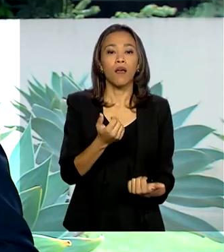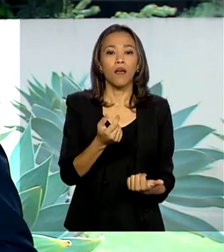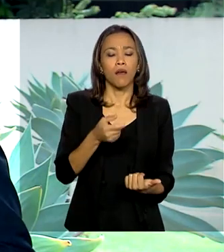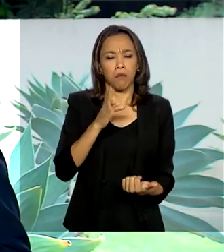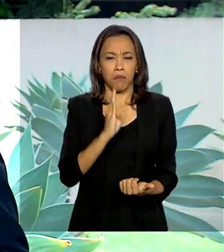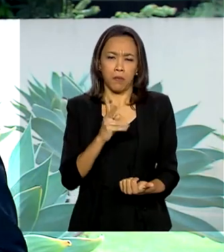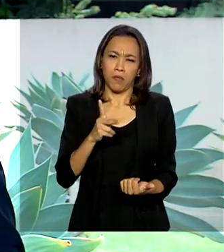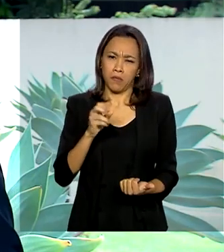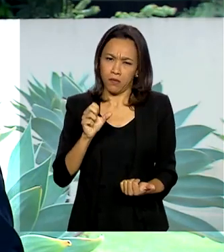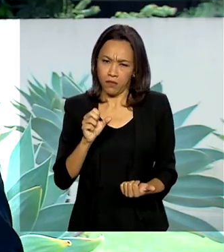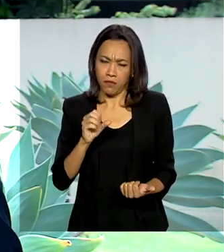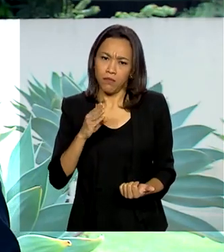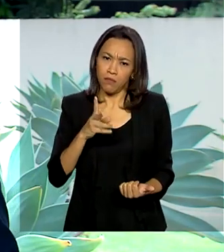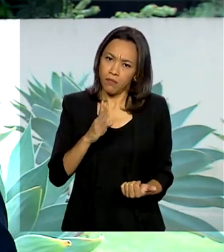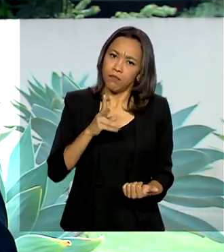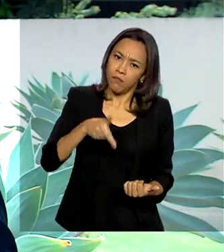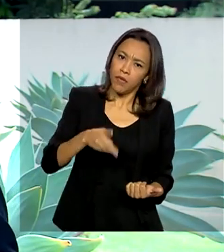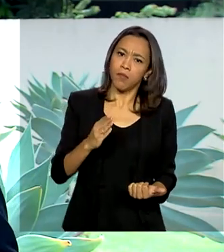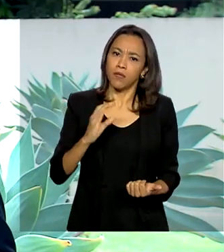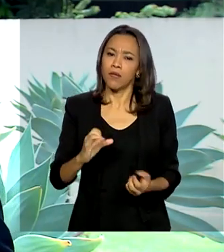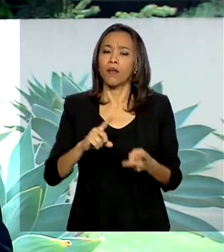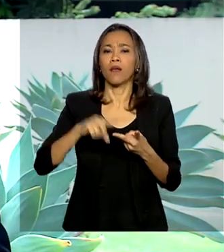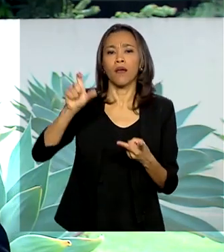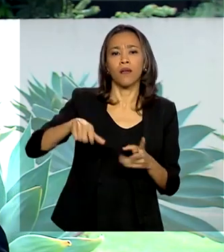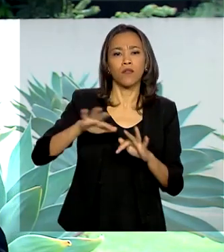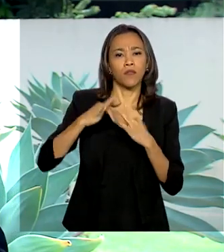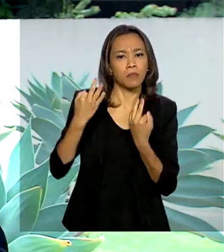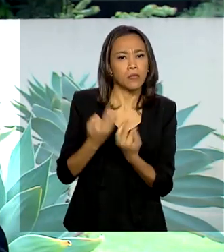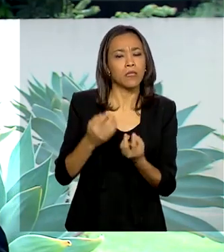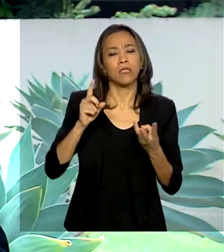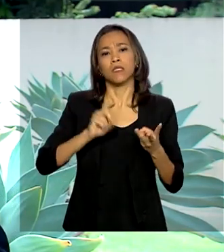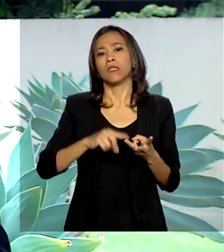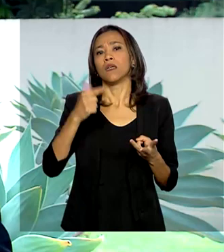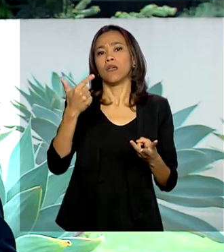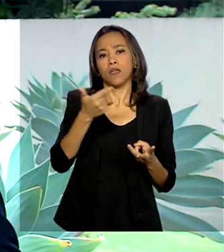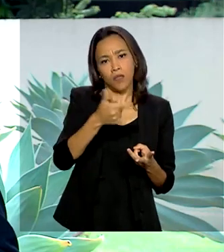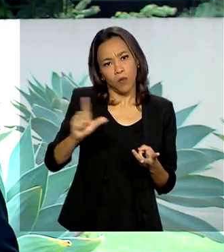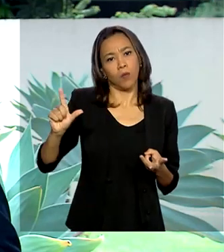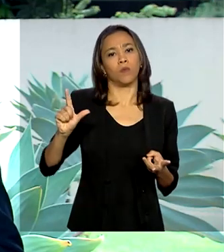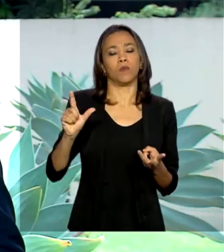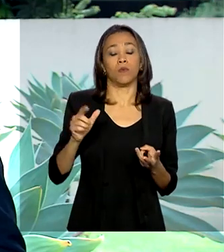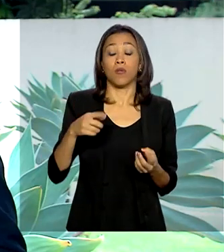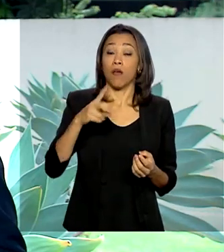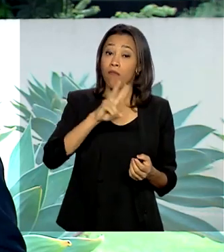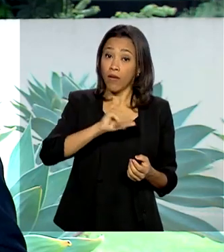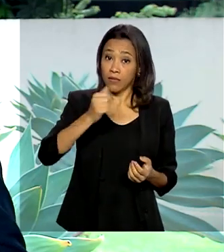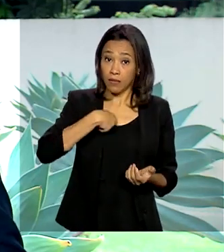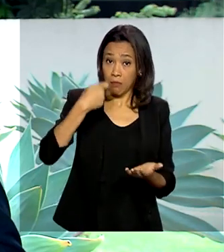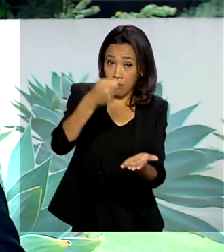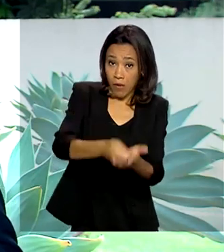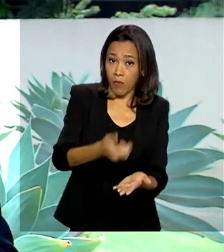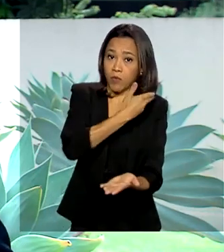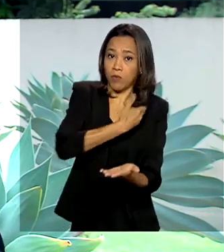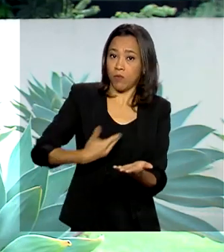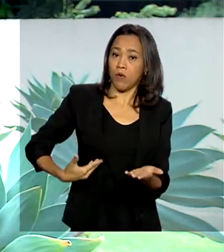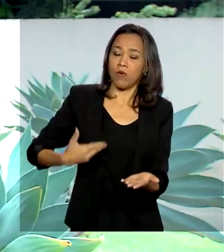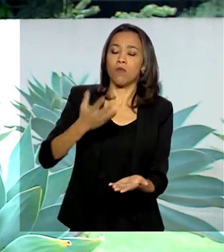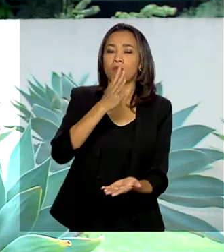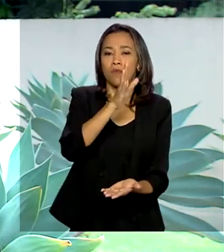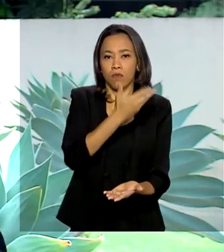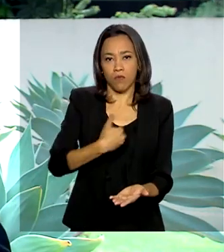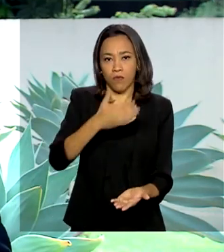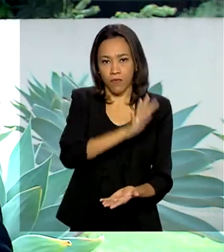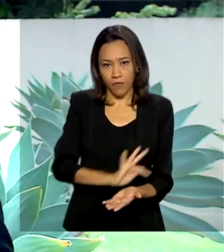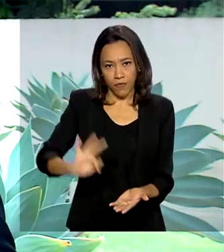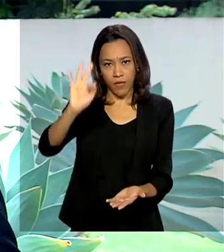ou previdenciário, Bolsa Família e seguro-desemprego. E esse auxílio será pago por bancos públicos federais por meio de